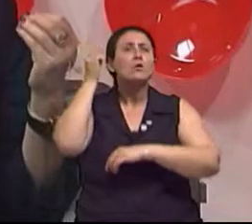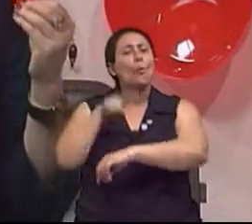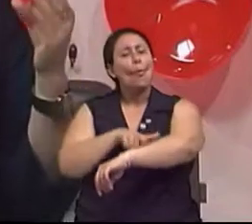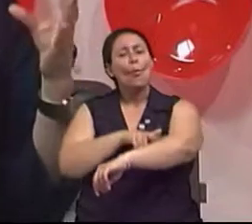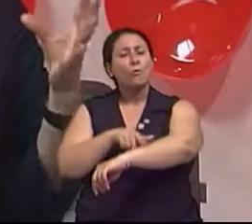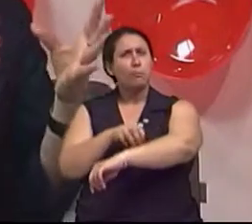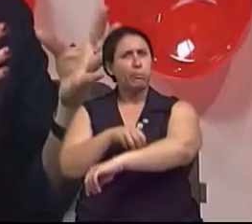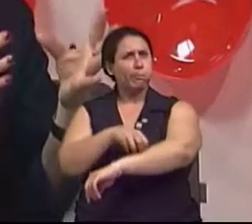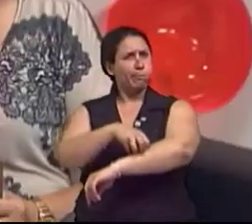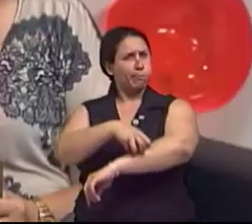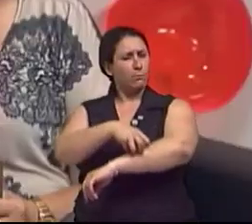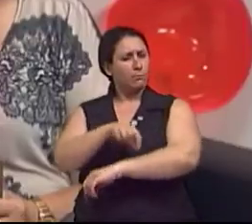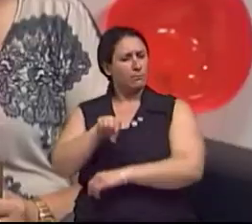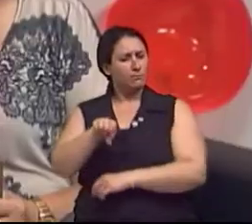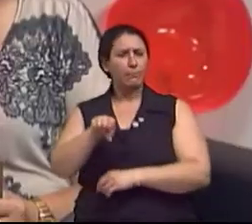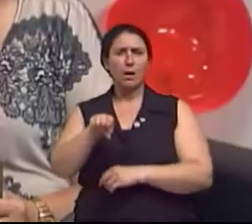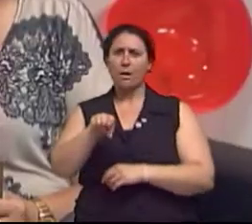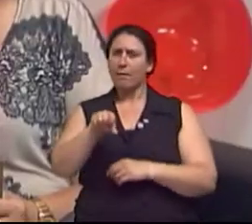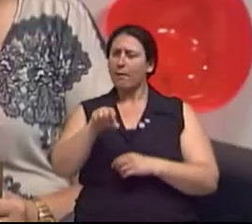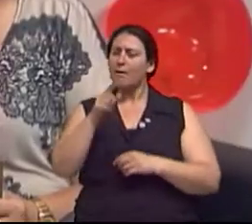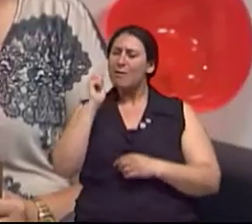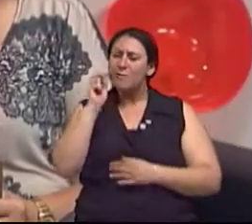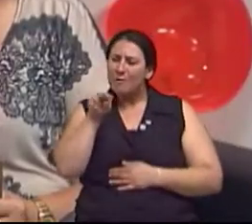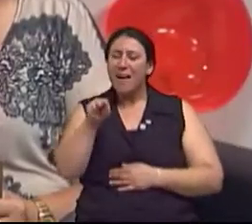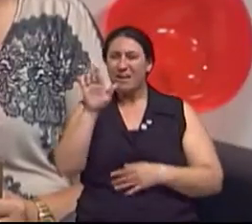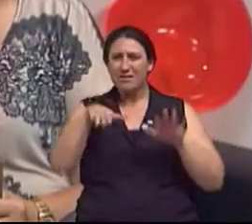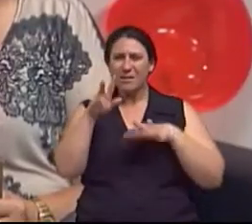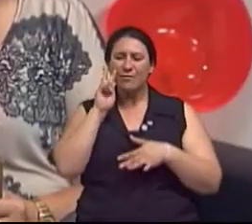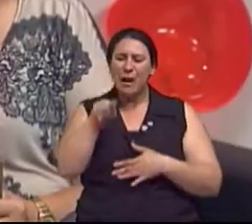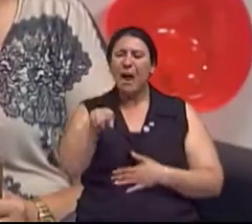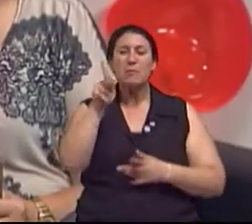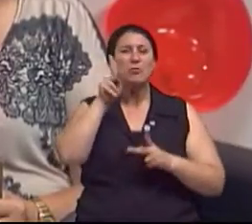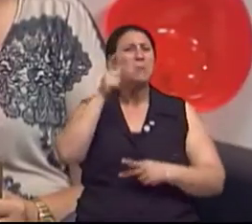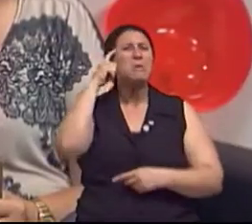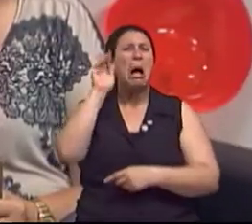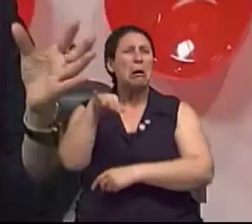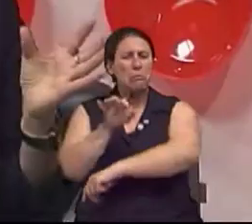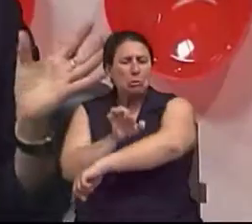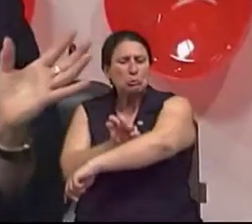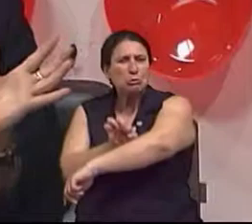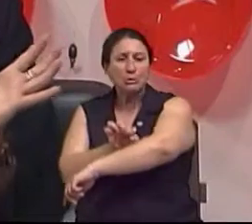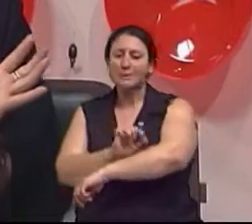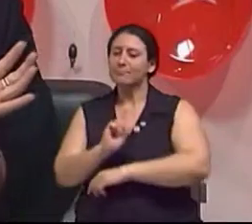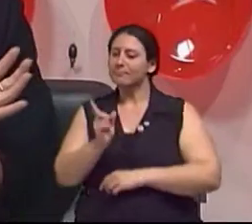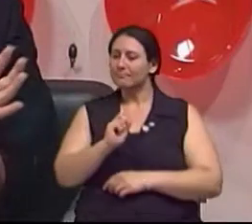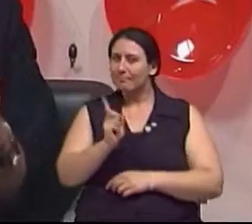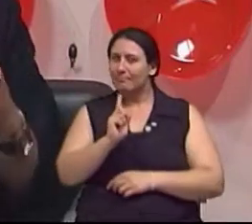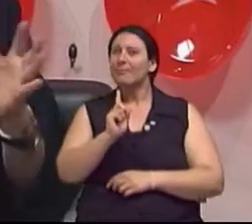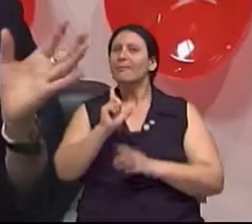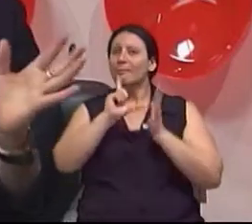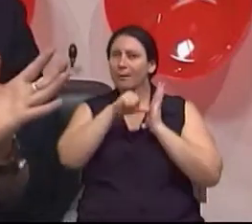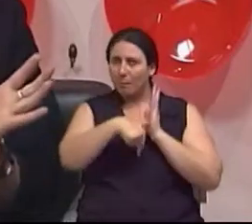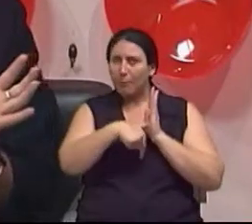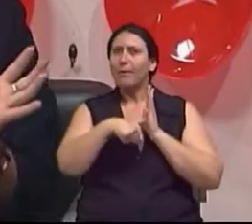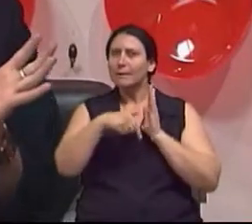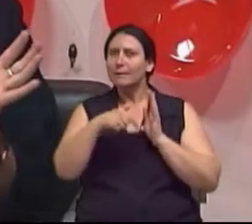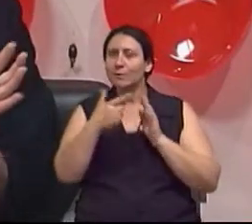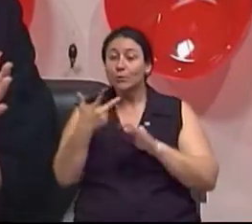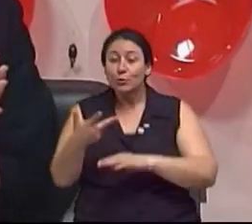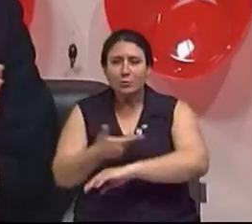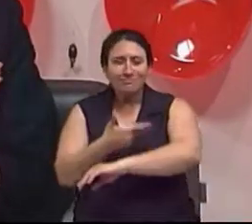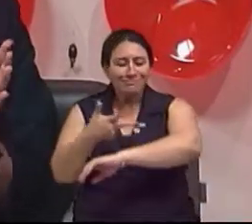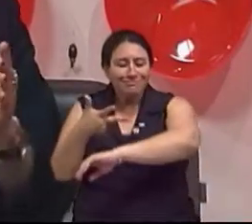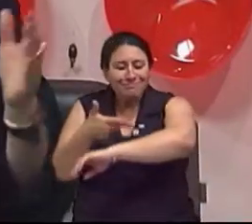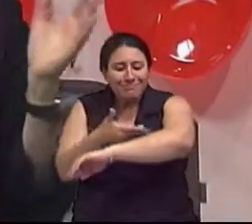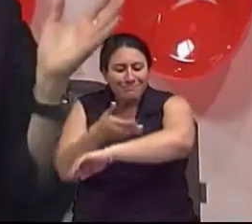vezes a gente examina um paciente e acha que a lesão é pequenininha. E depois de... durante a cirurgia se